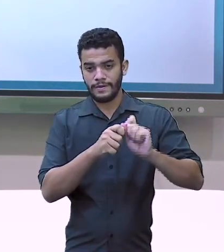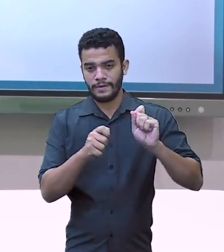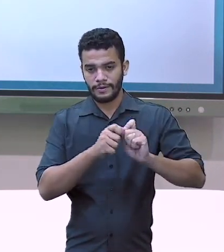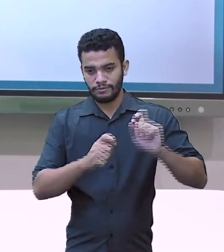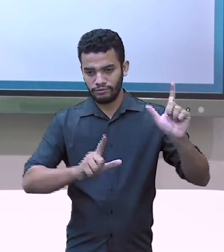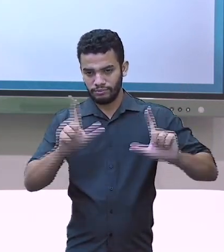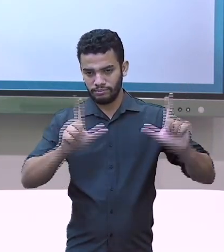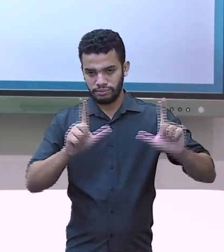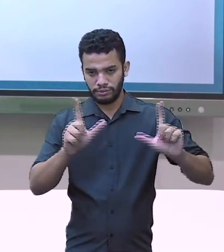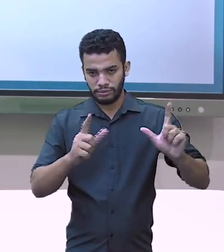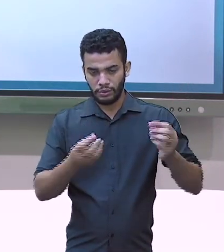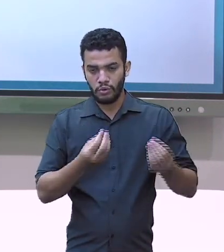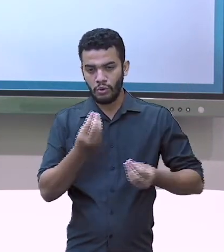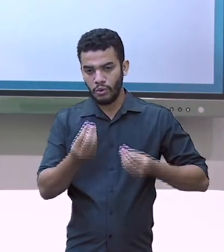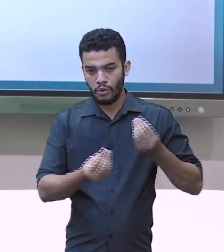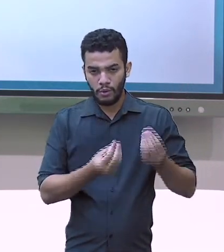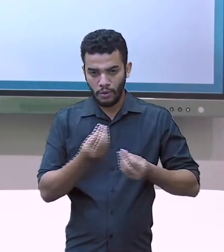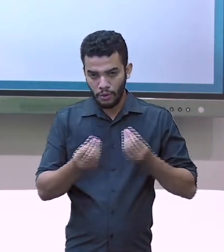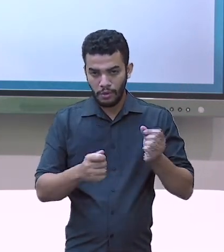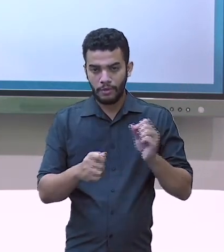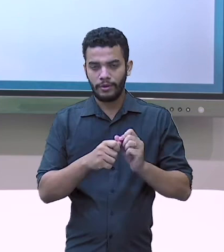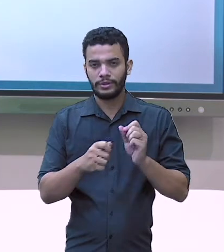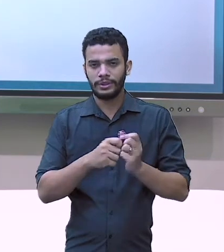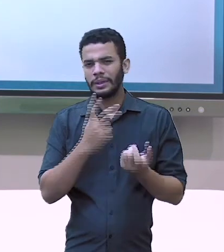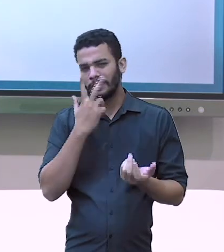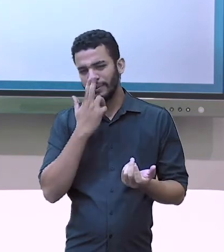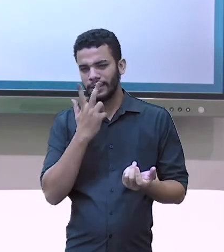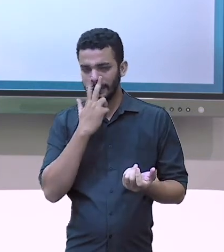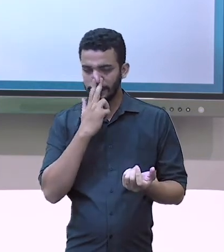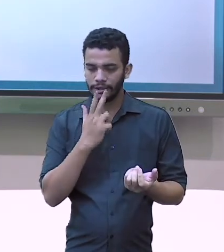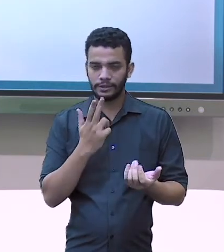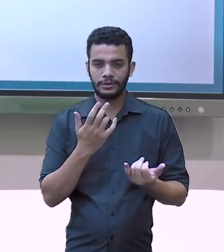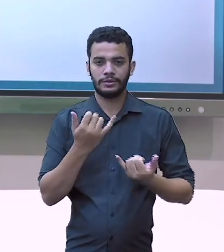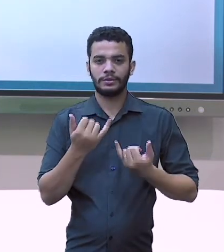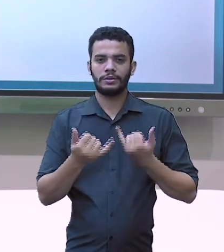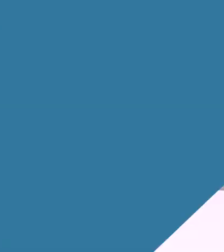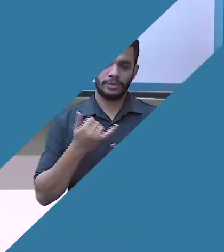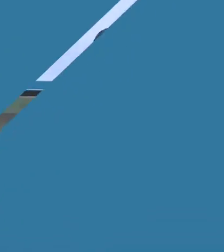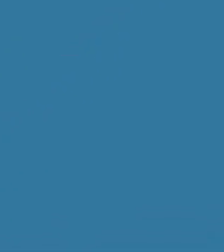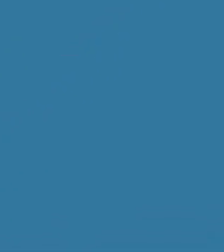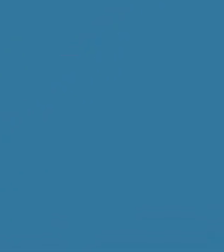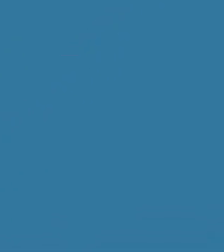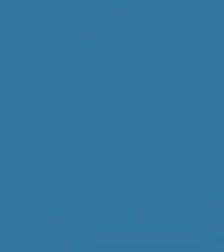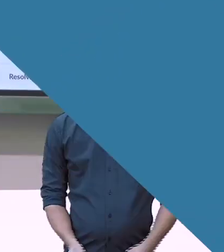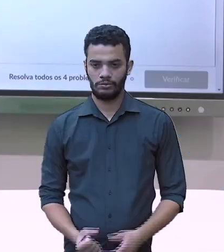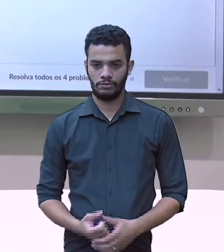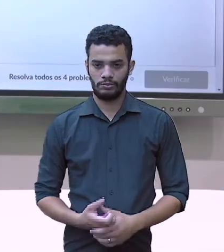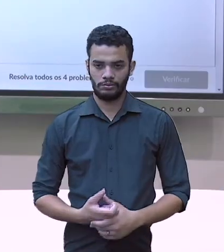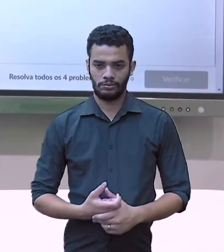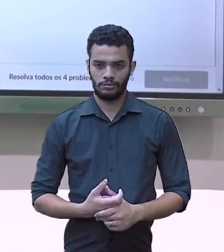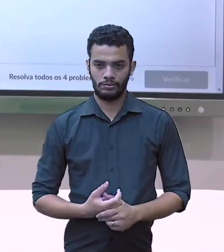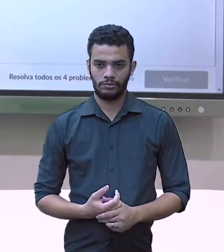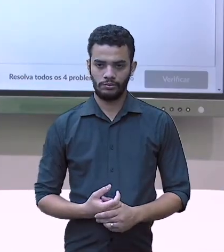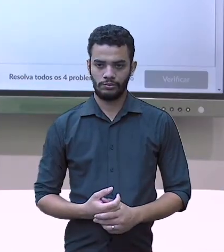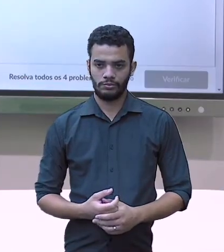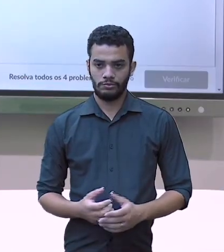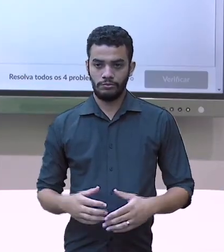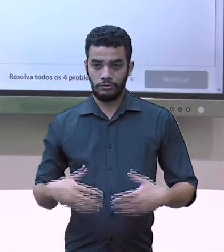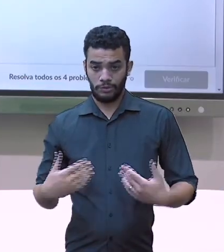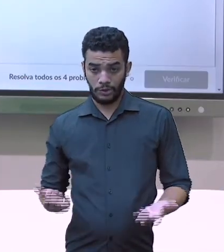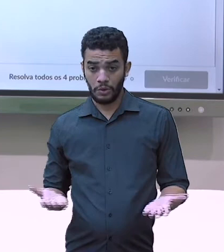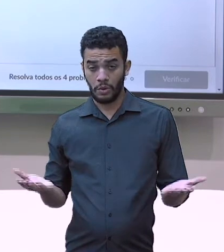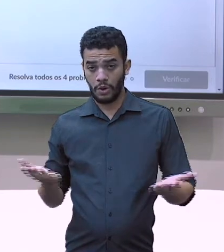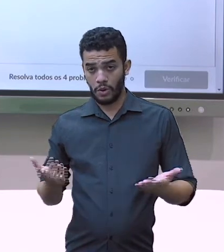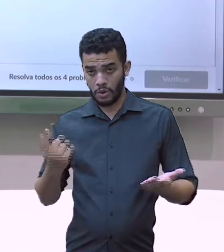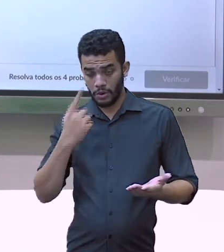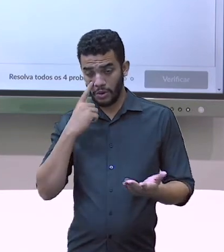como que funciona esse game, tá? Que é bastante diversificado. Então, aqui, nós vamos com a